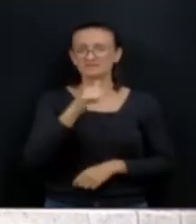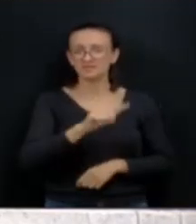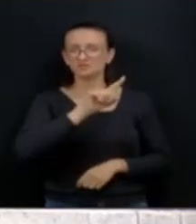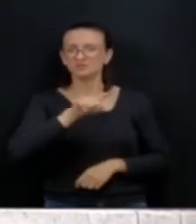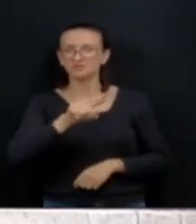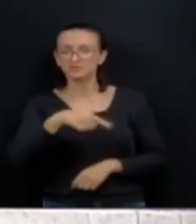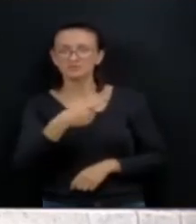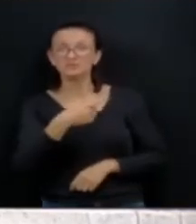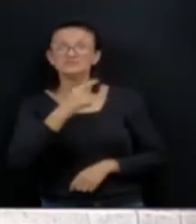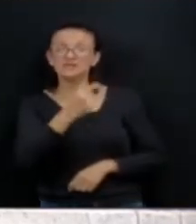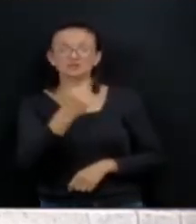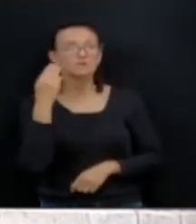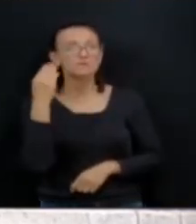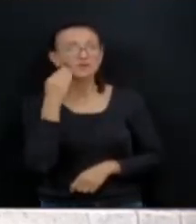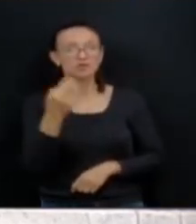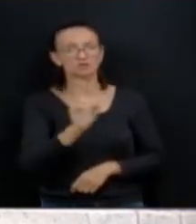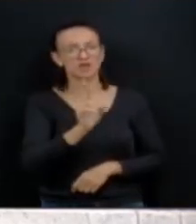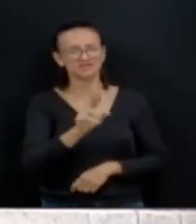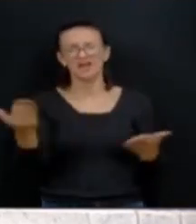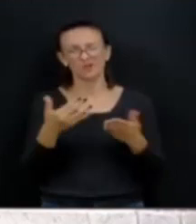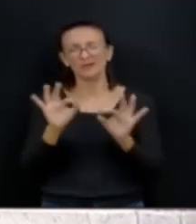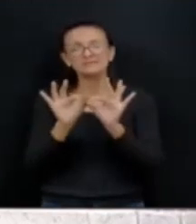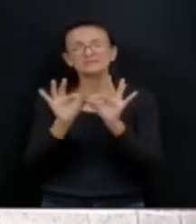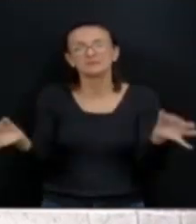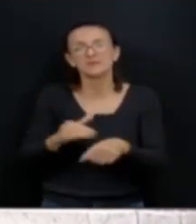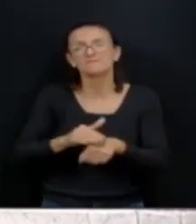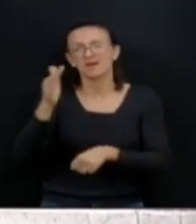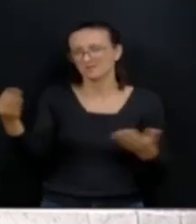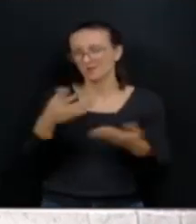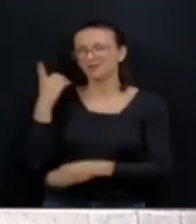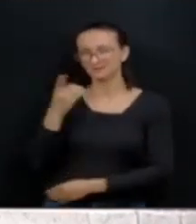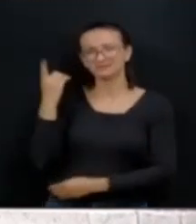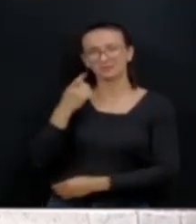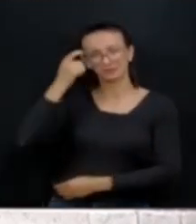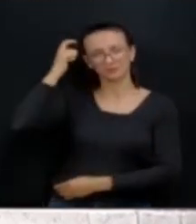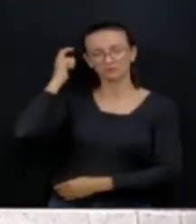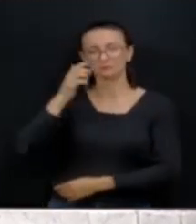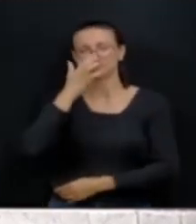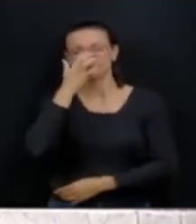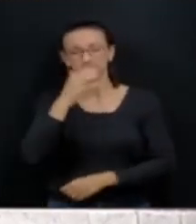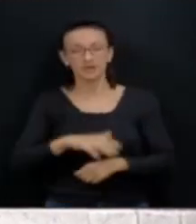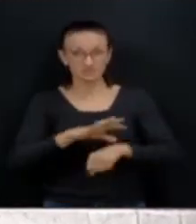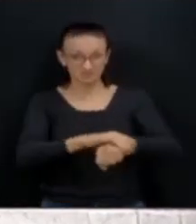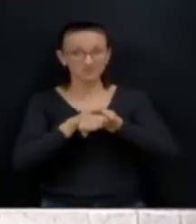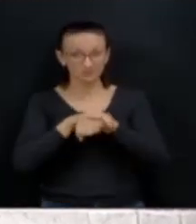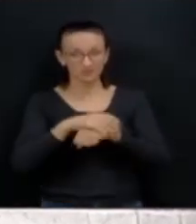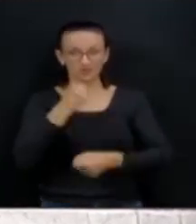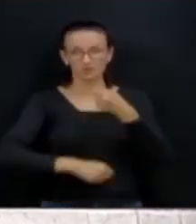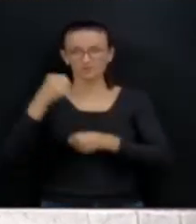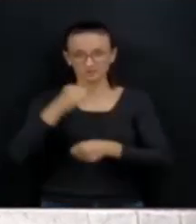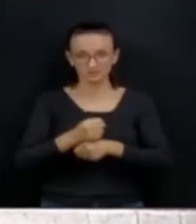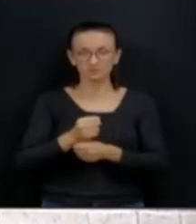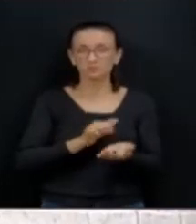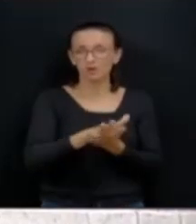Eu vou fazer uma conta mais simples ainda, deputado Fruitt. A segurança gastou no ano passado 4